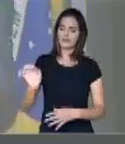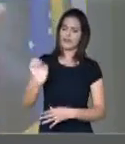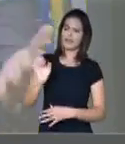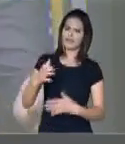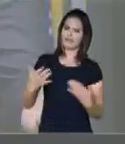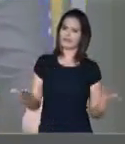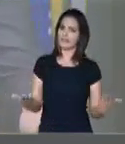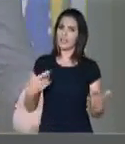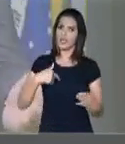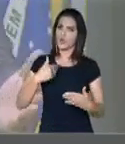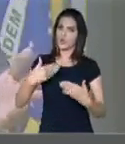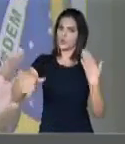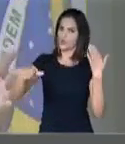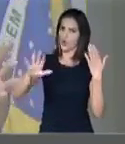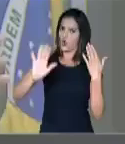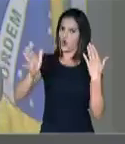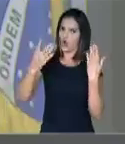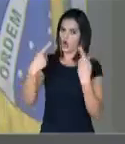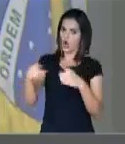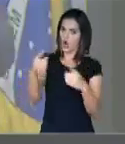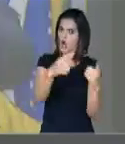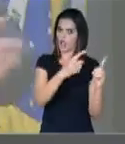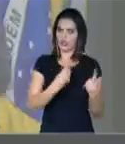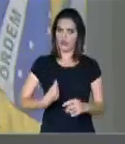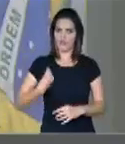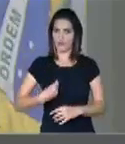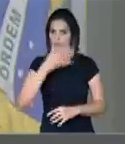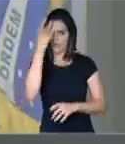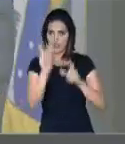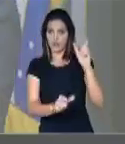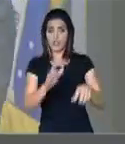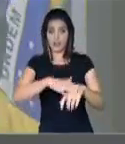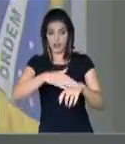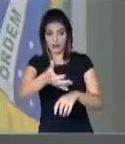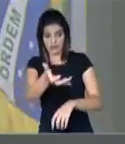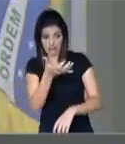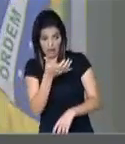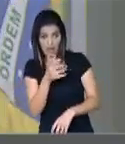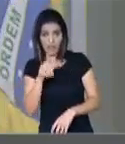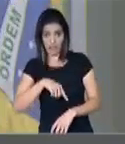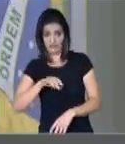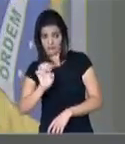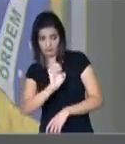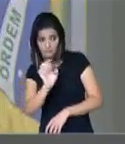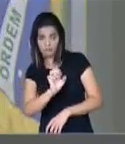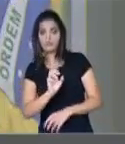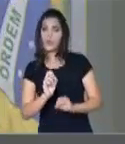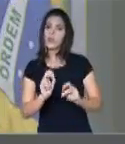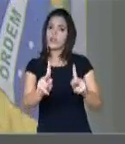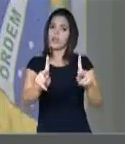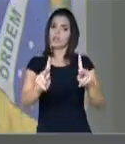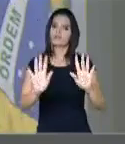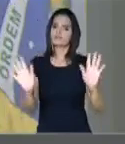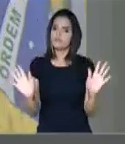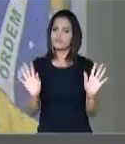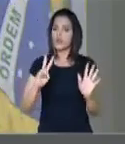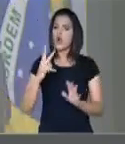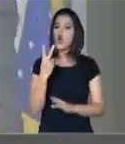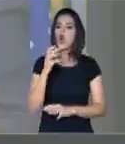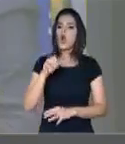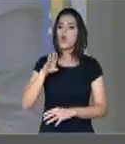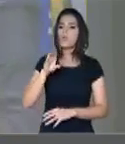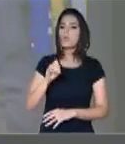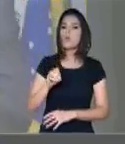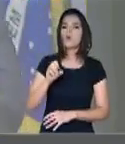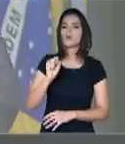Presidente, ninguém aqui é contra a vida de ninguém, quem quiser ser homossexual que seja, e nós devemos respeitar o cidadão pela